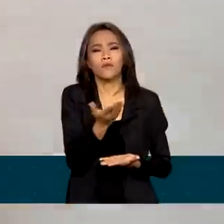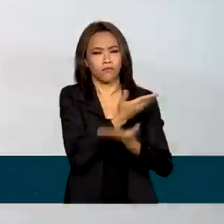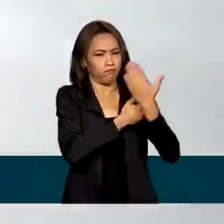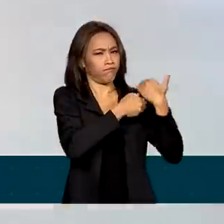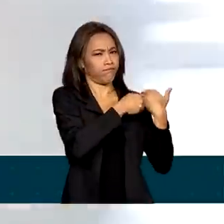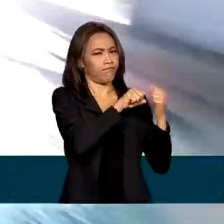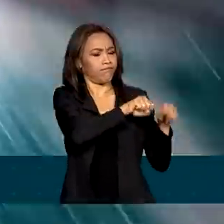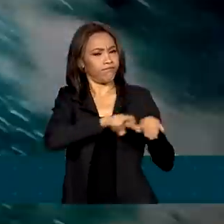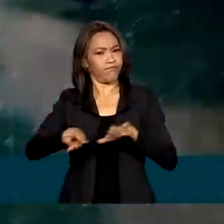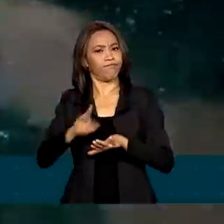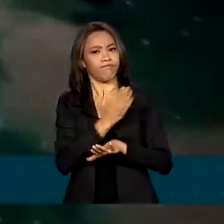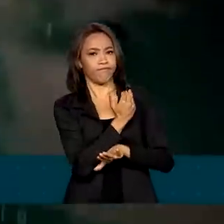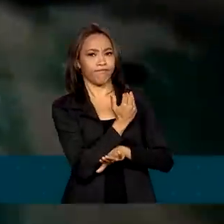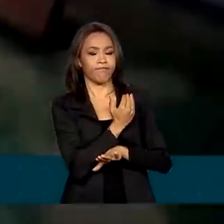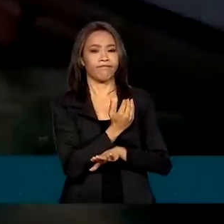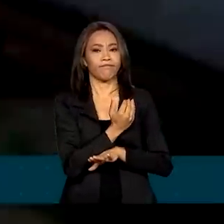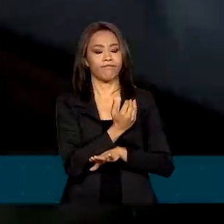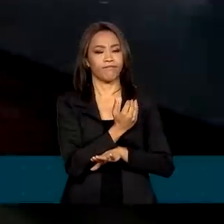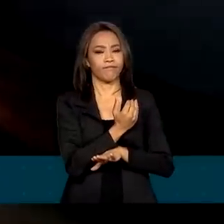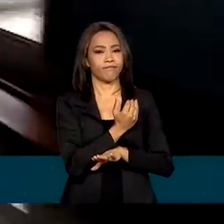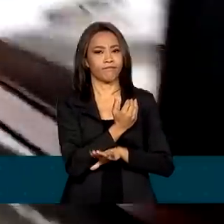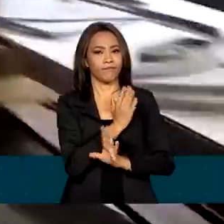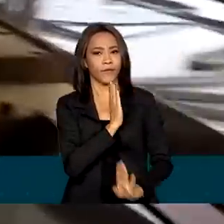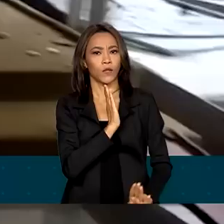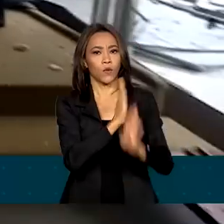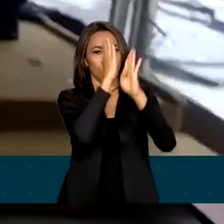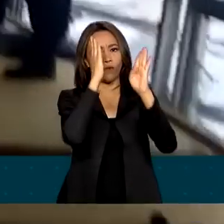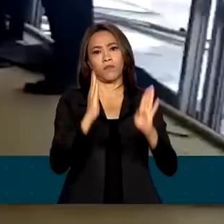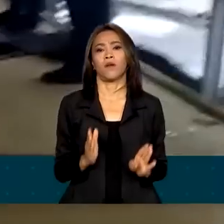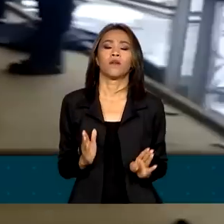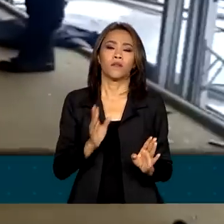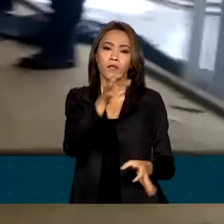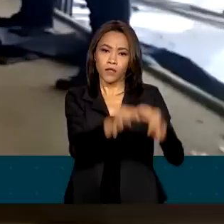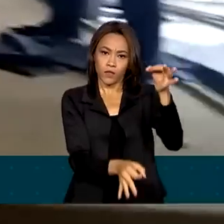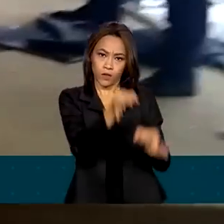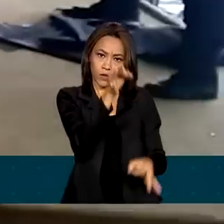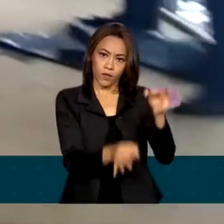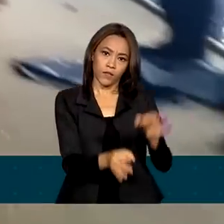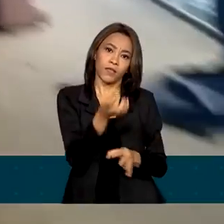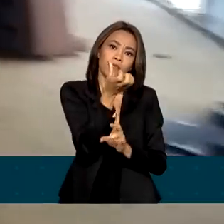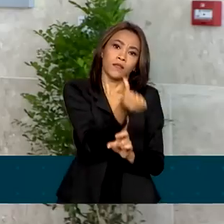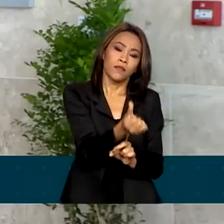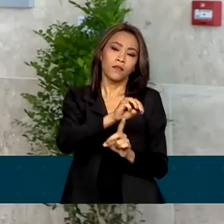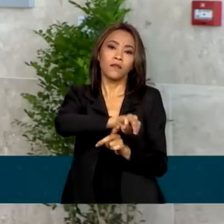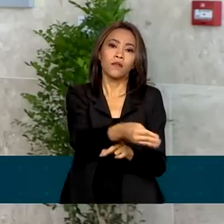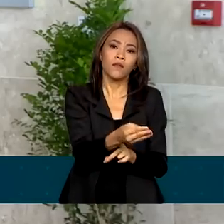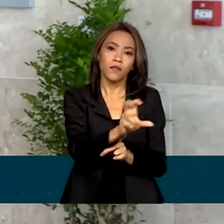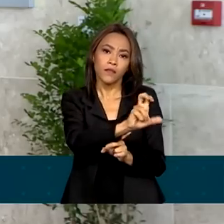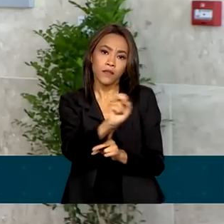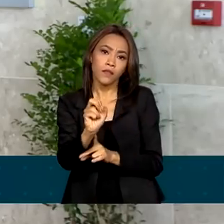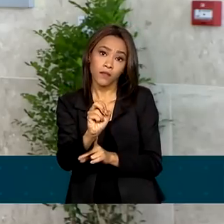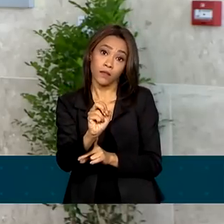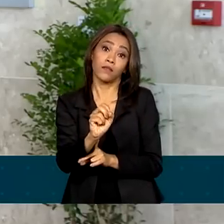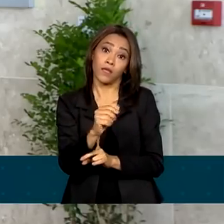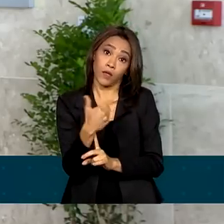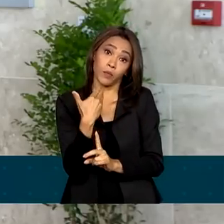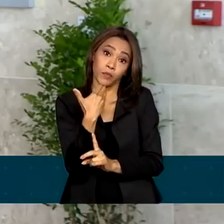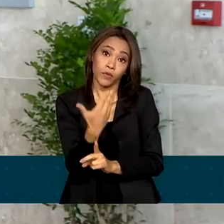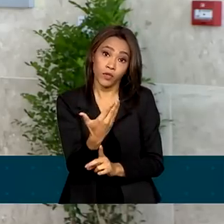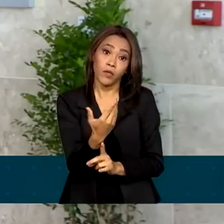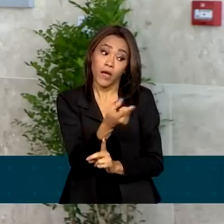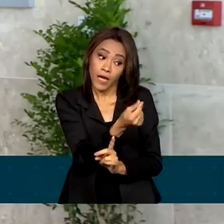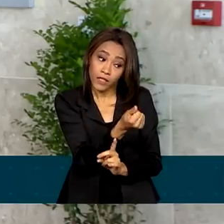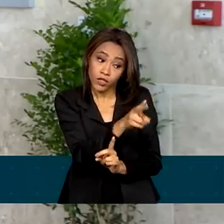também confirmado pela Justiça e de 6 milhões e meio de reais, que era esse pedido inicial, a quantia que será